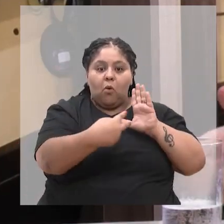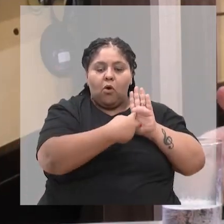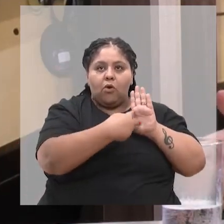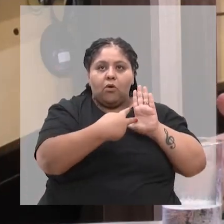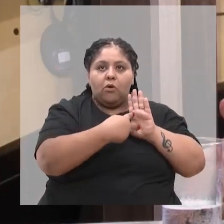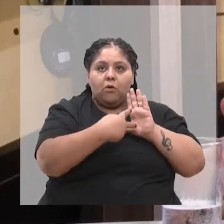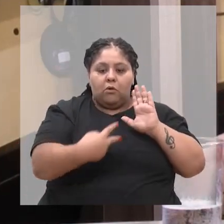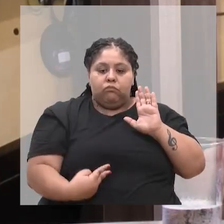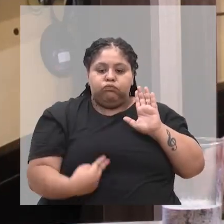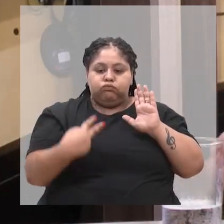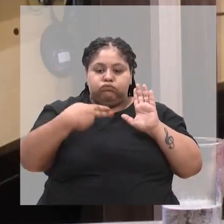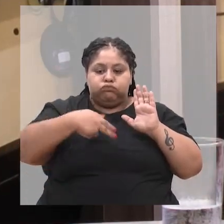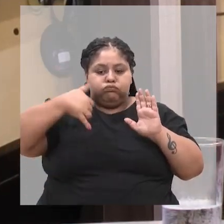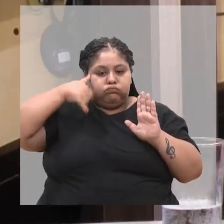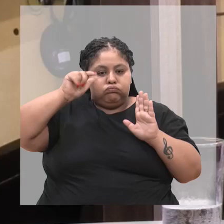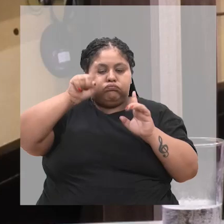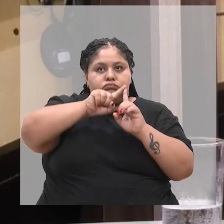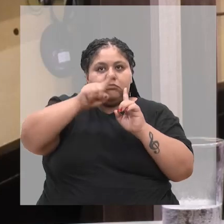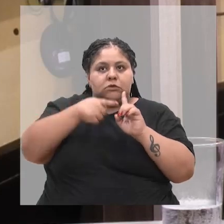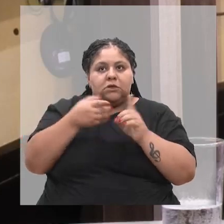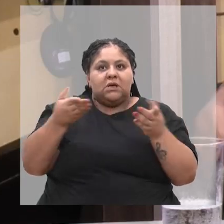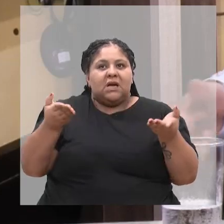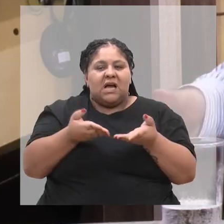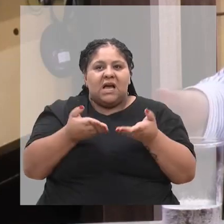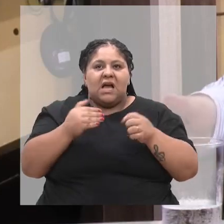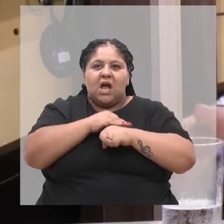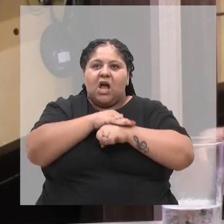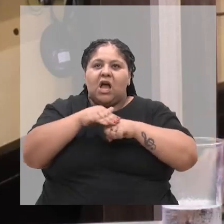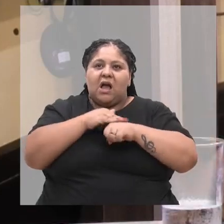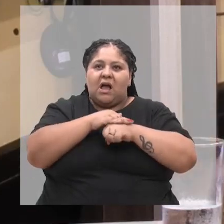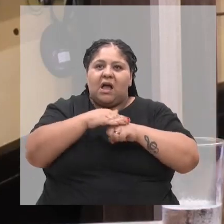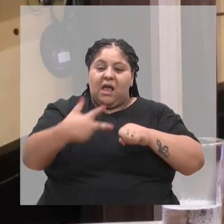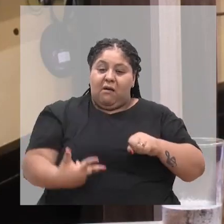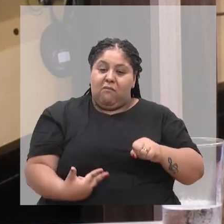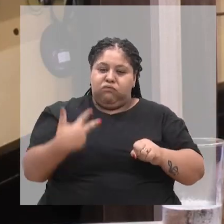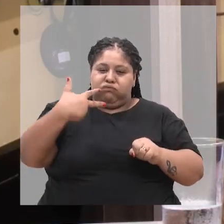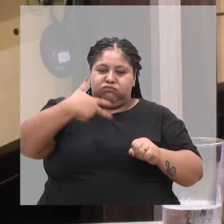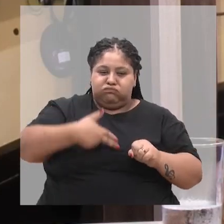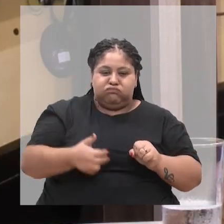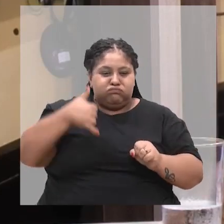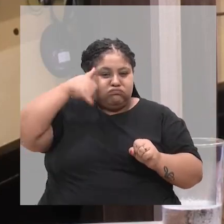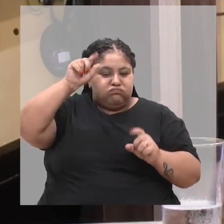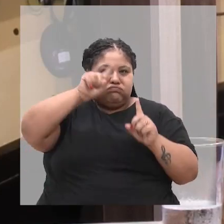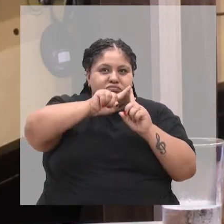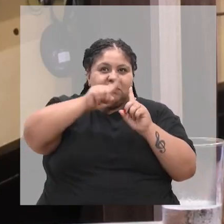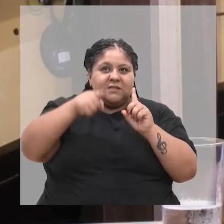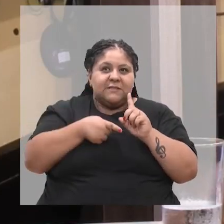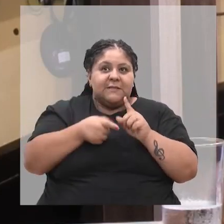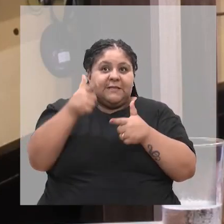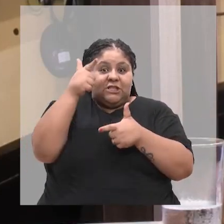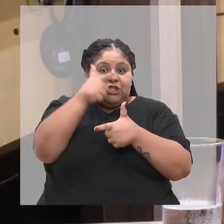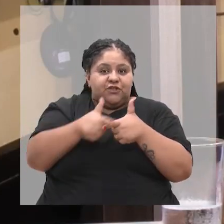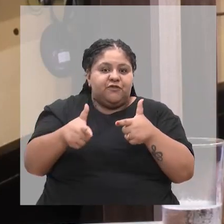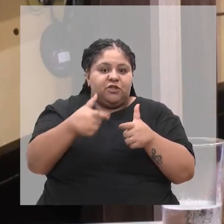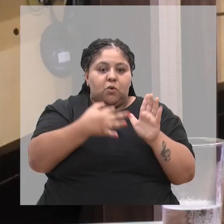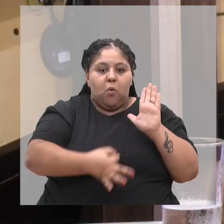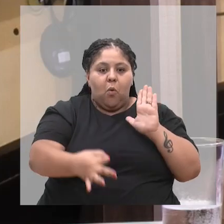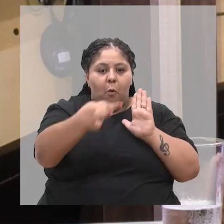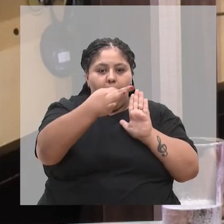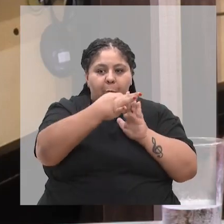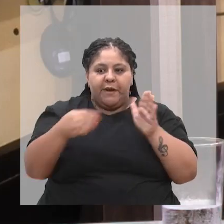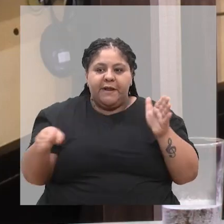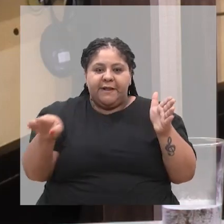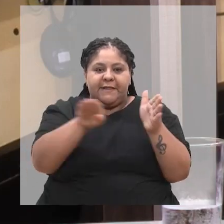também com atenção à castração. Agora, o debate em torno da própria castração animal, ele dividiu opiniões no primeiro